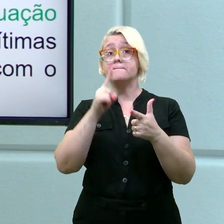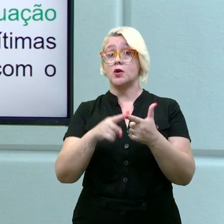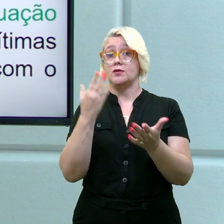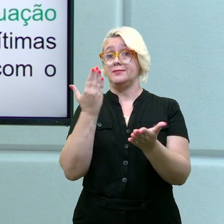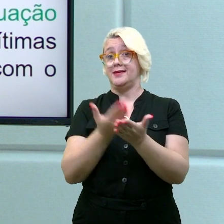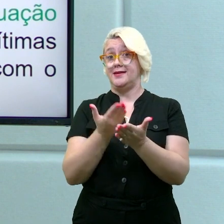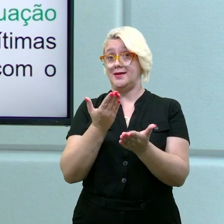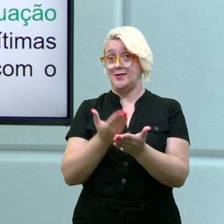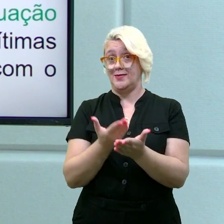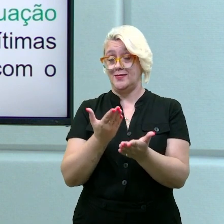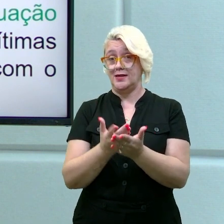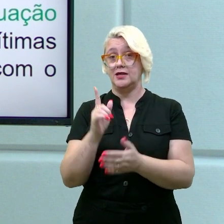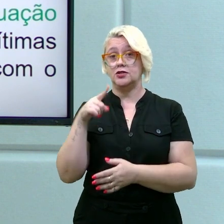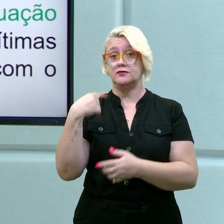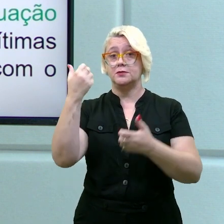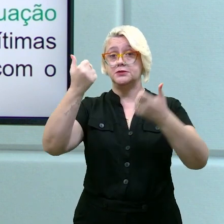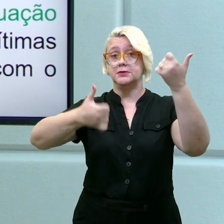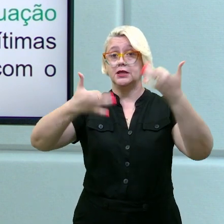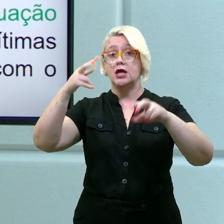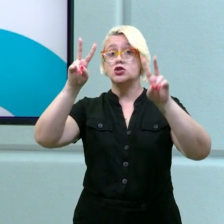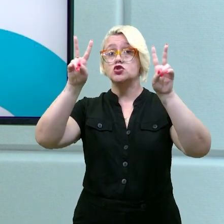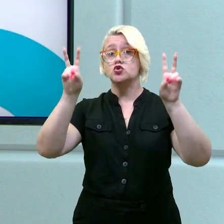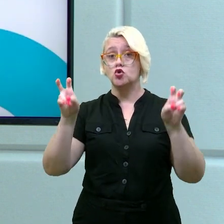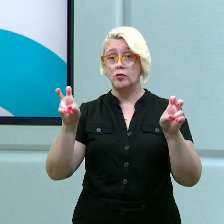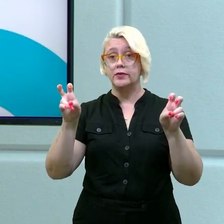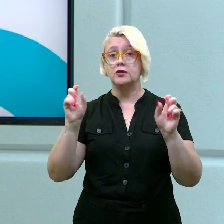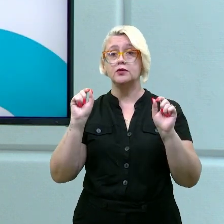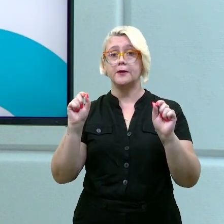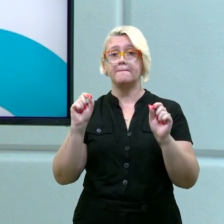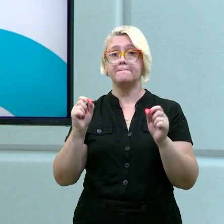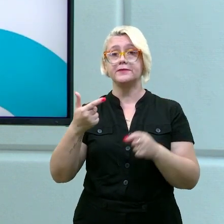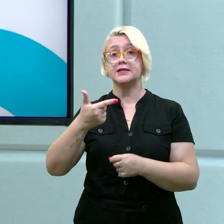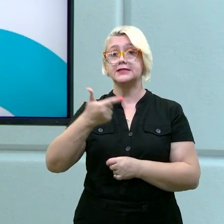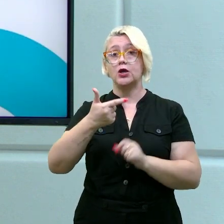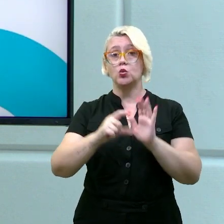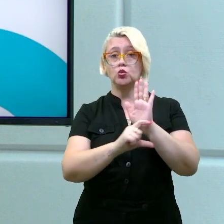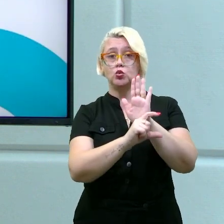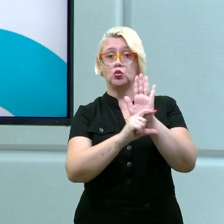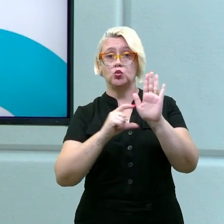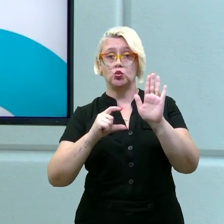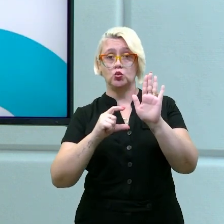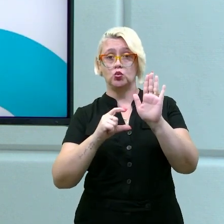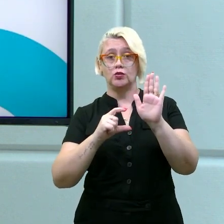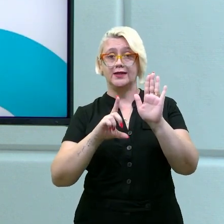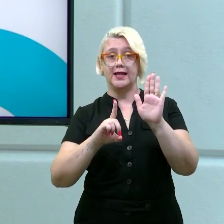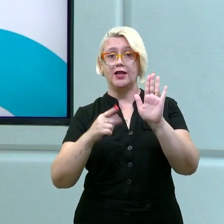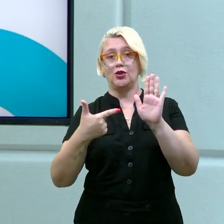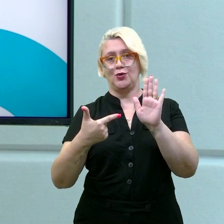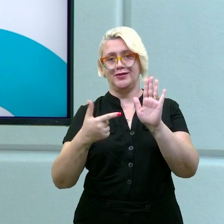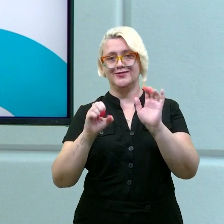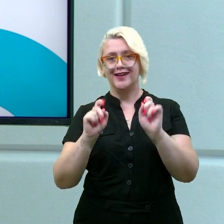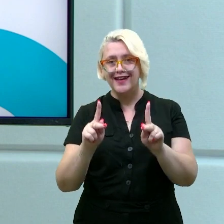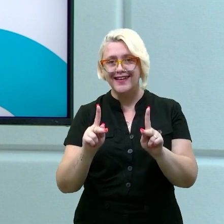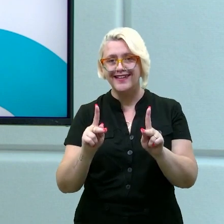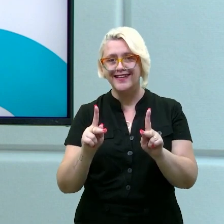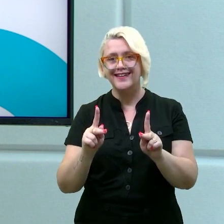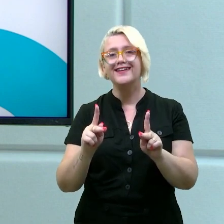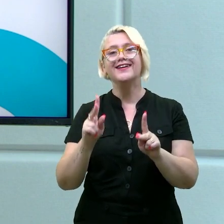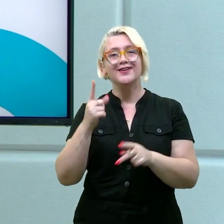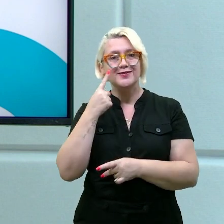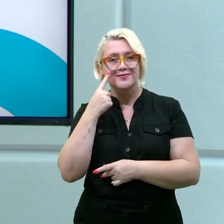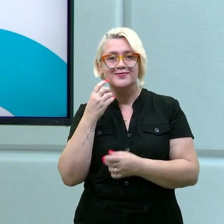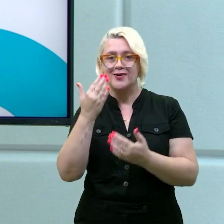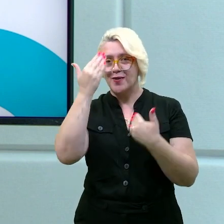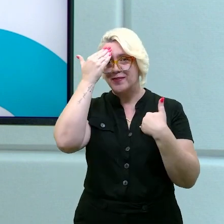aula, nós vamos falar sobre o segundo desenvolvimento. Viu só? Então, muito